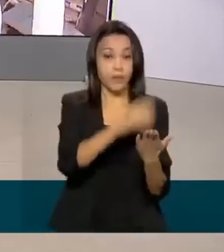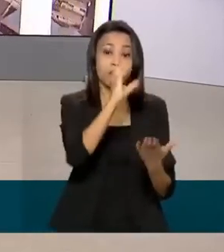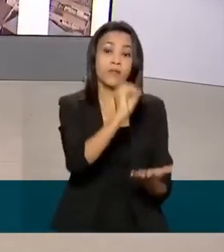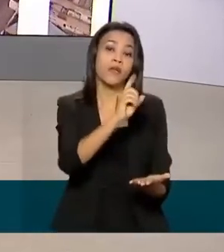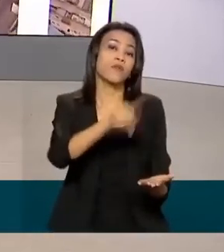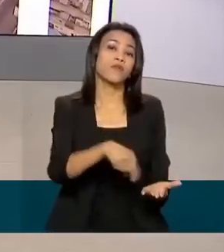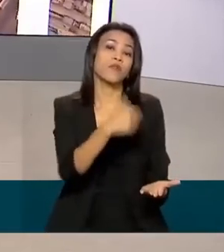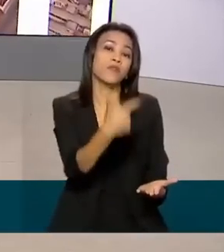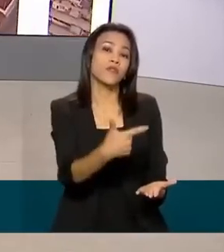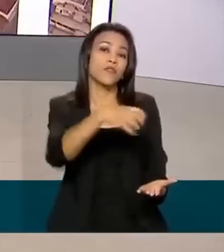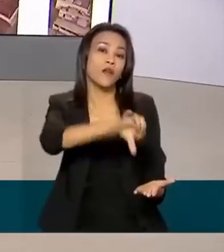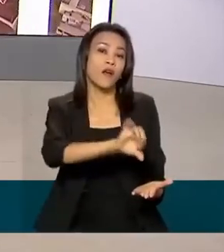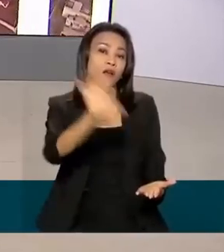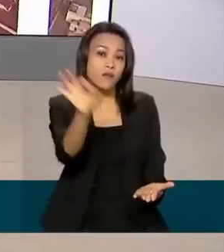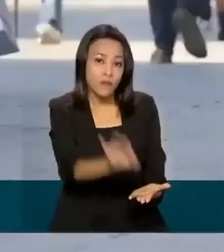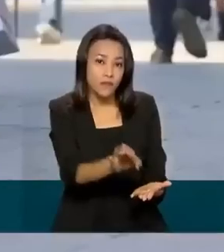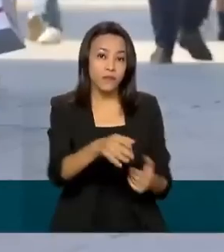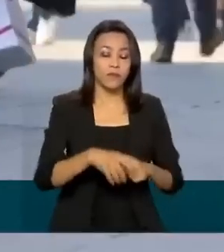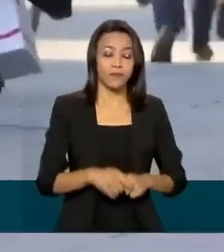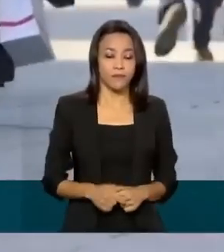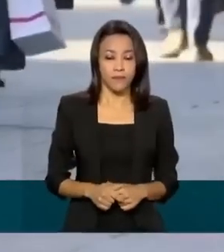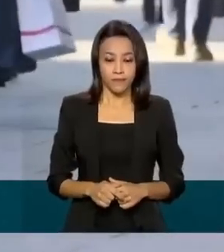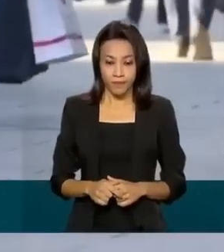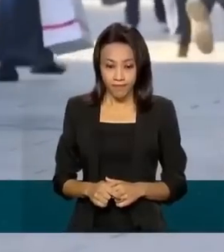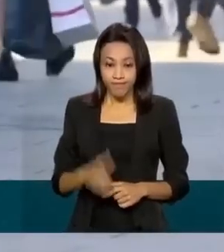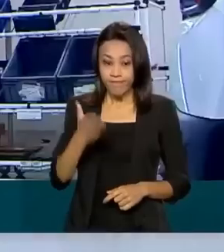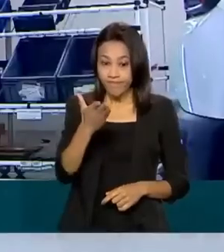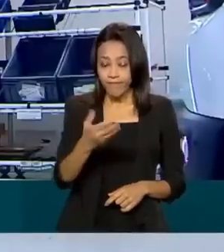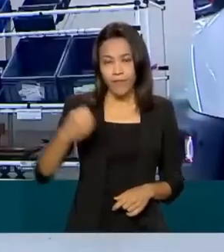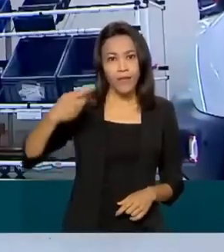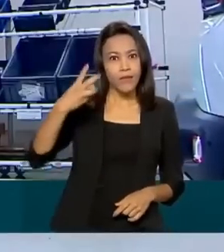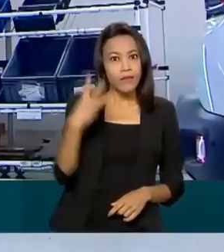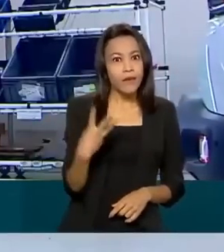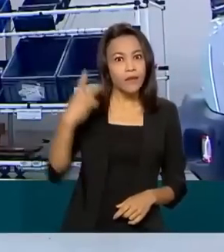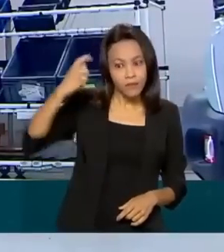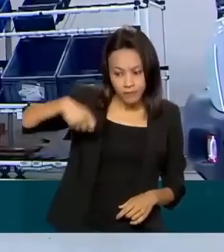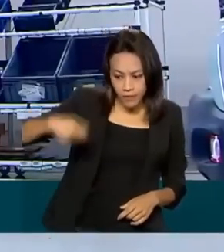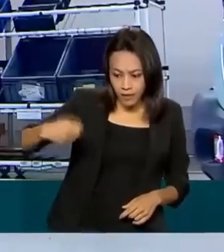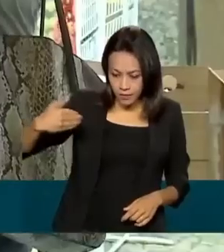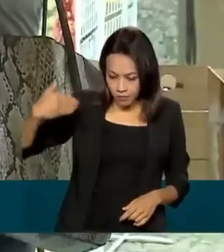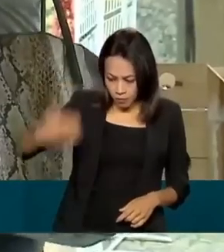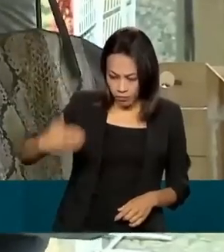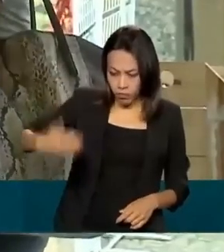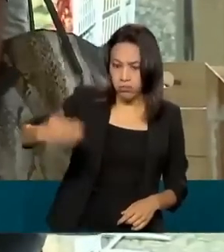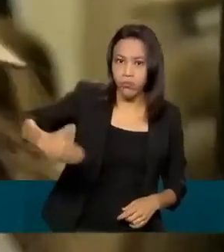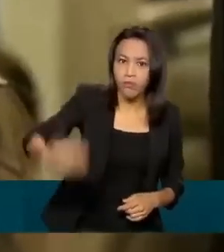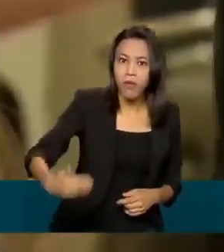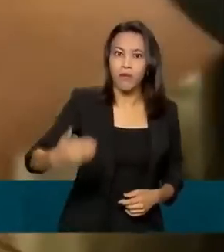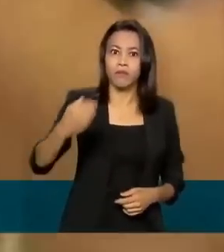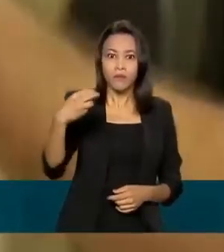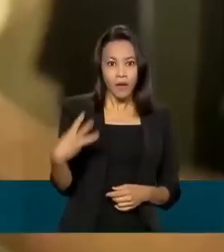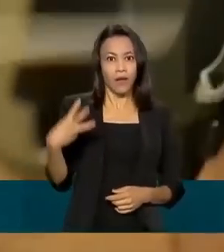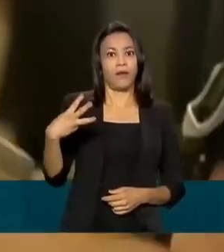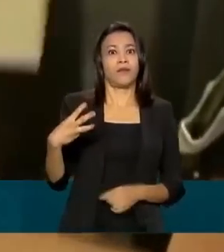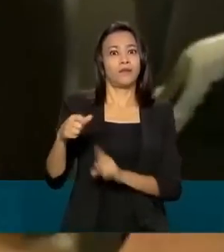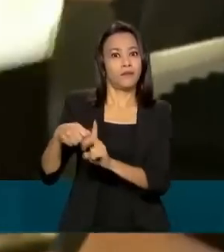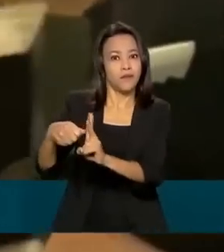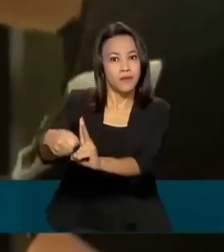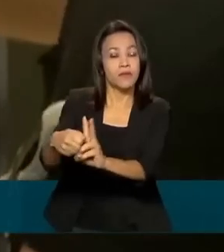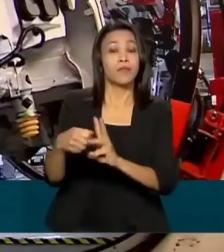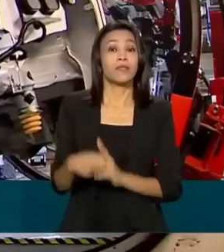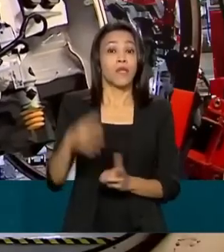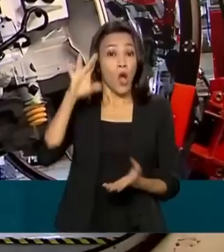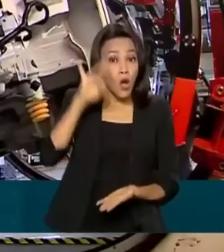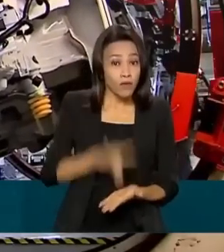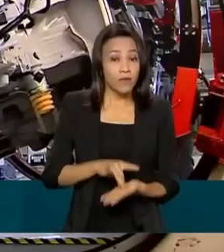,29%. É a terceira deflação seguida no ano. A inflação oficial